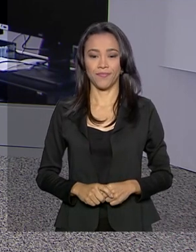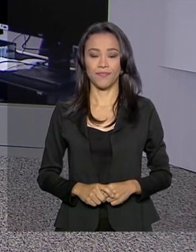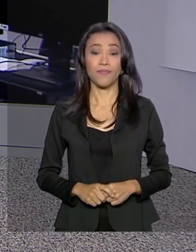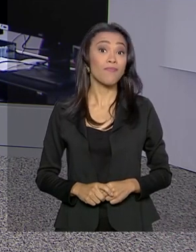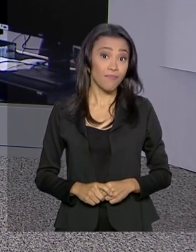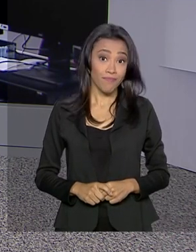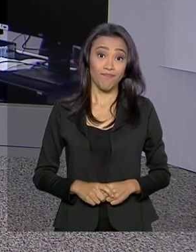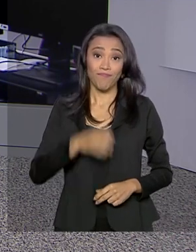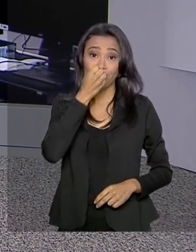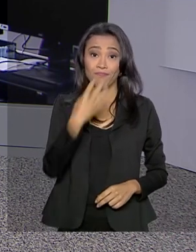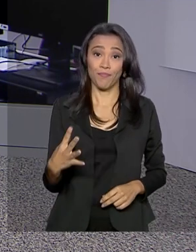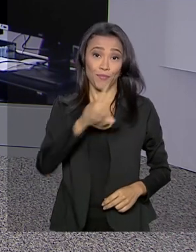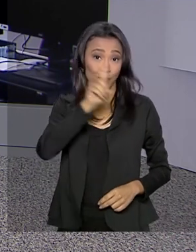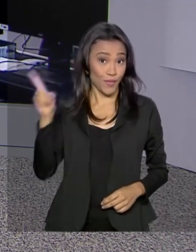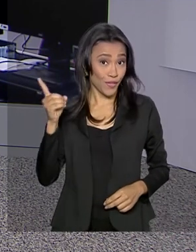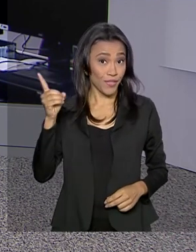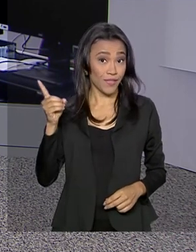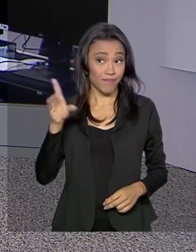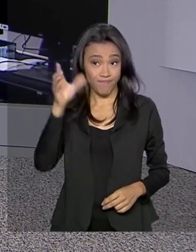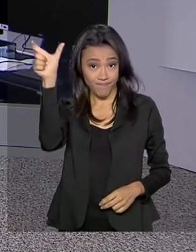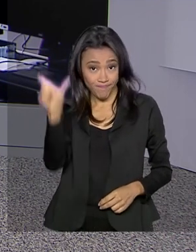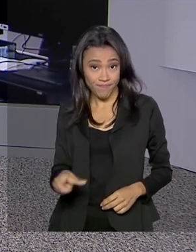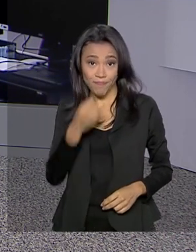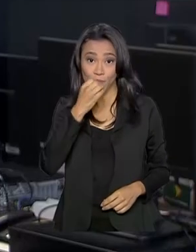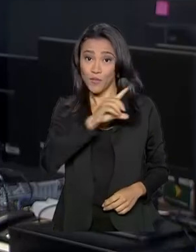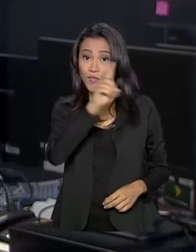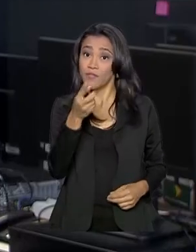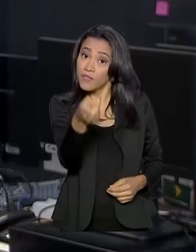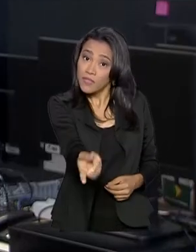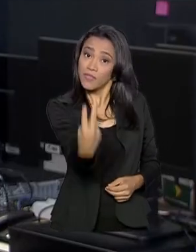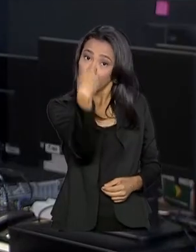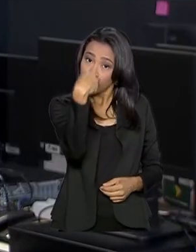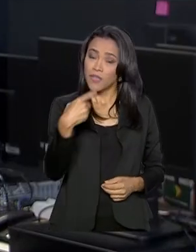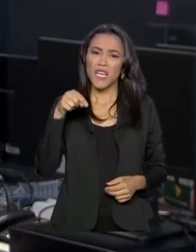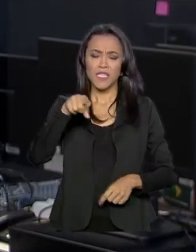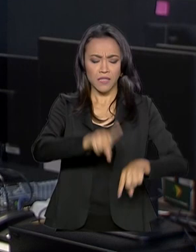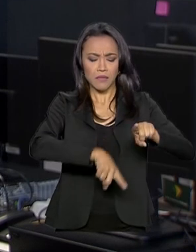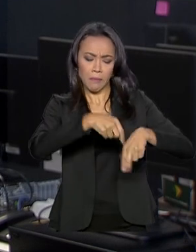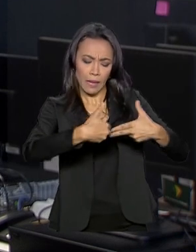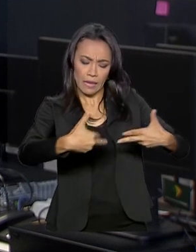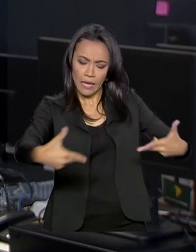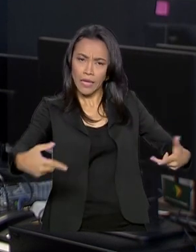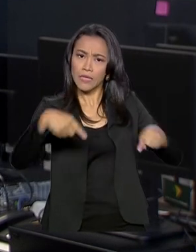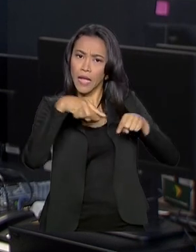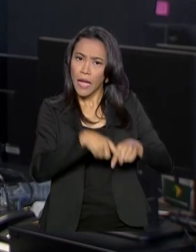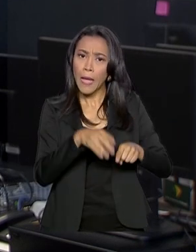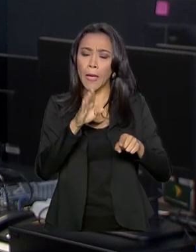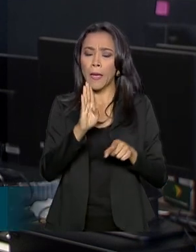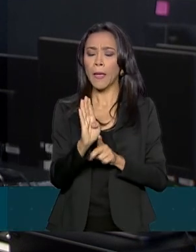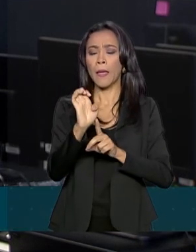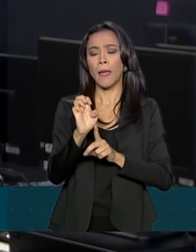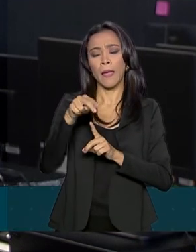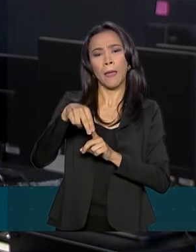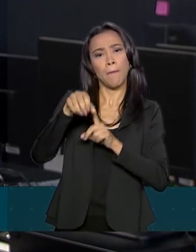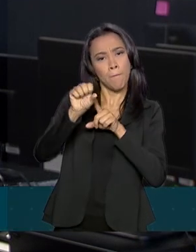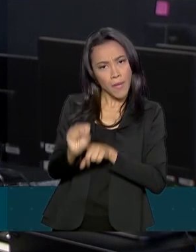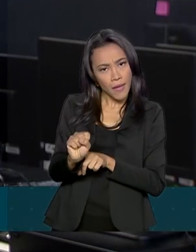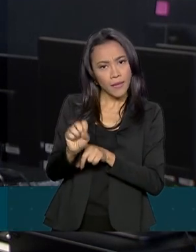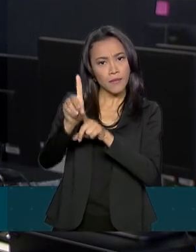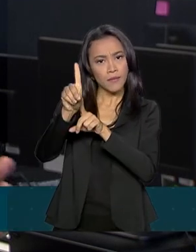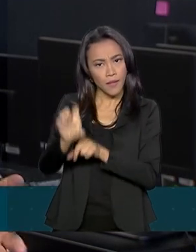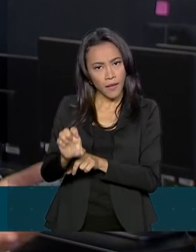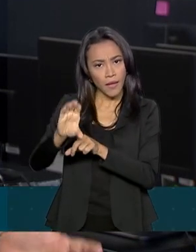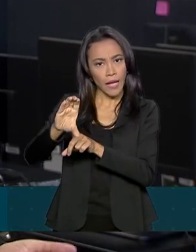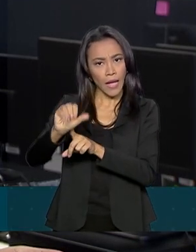Bom dia, Mara. Bom dia a você que acompanha o Brasil em Dia. Esses produtos são chamados de bens de capital, ou seja, são utilizados para